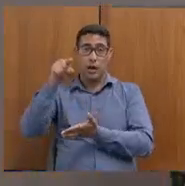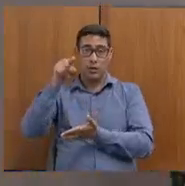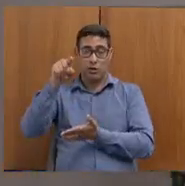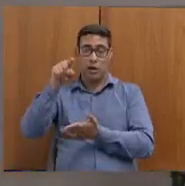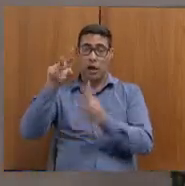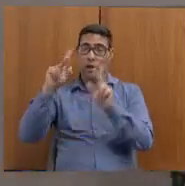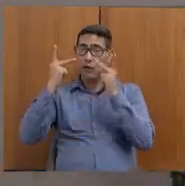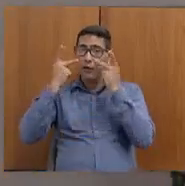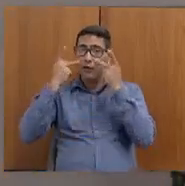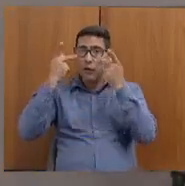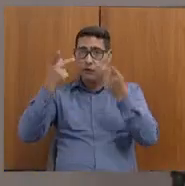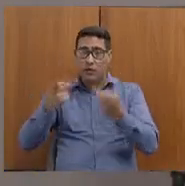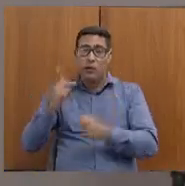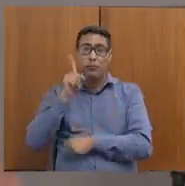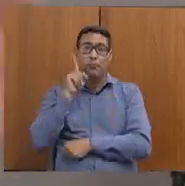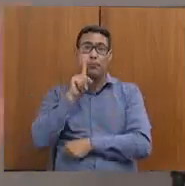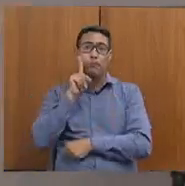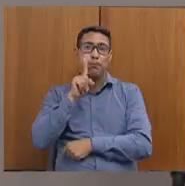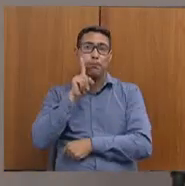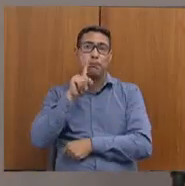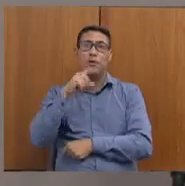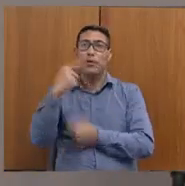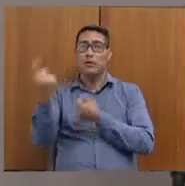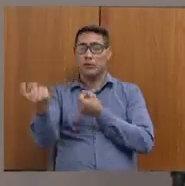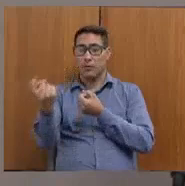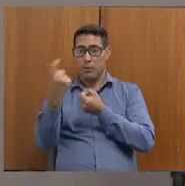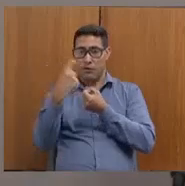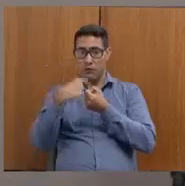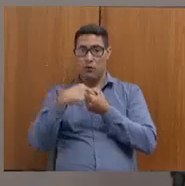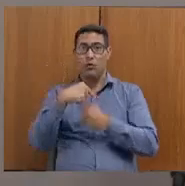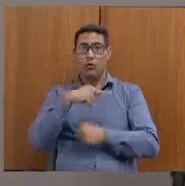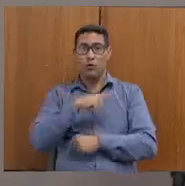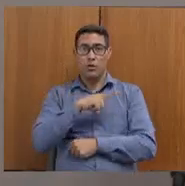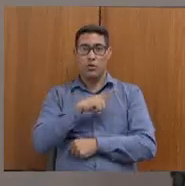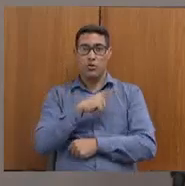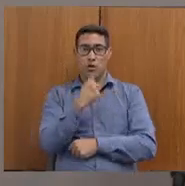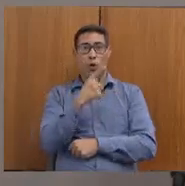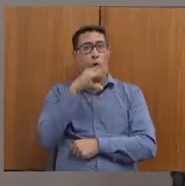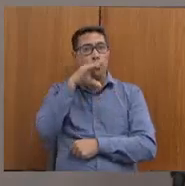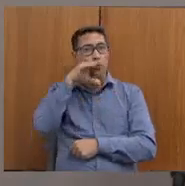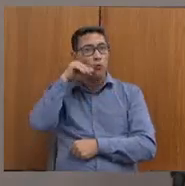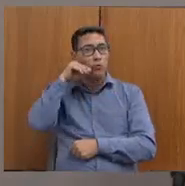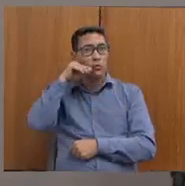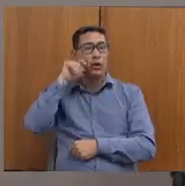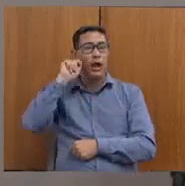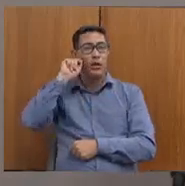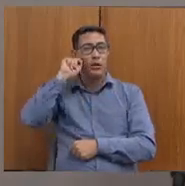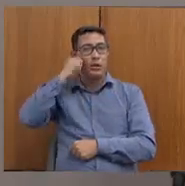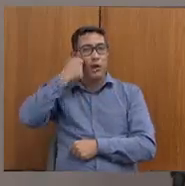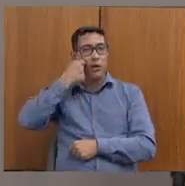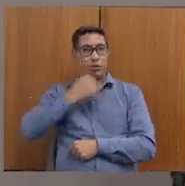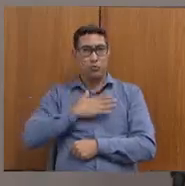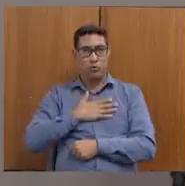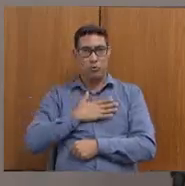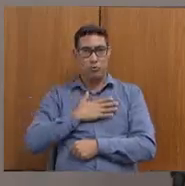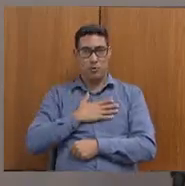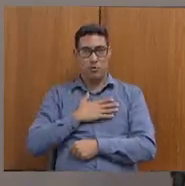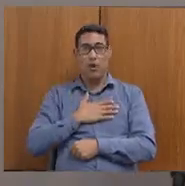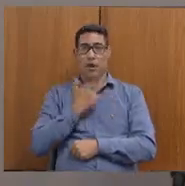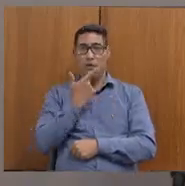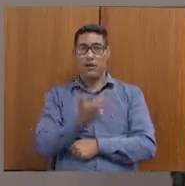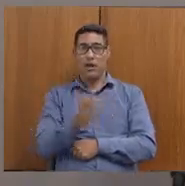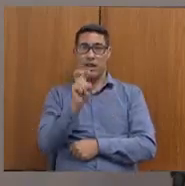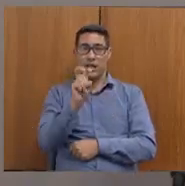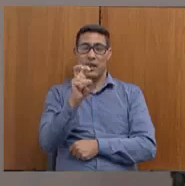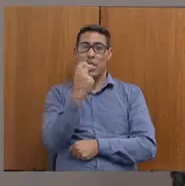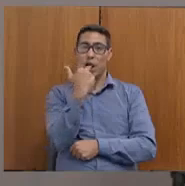reunião. Na minha volta, no aeroporto, tinha um funcionário negro comigo, superqualificado, ele fala cinco línguas, ele